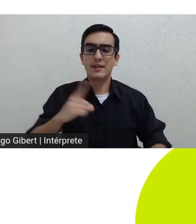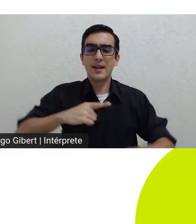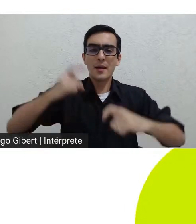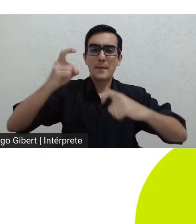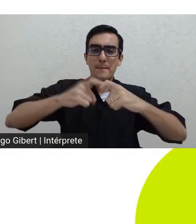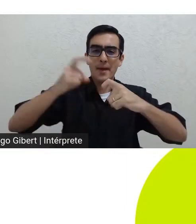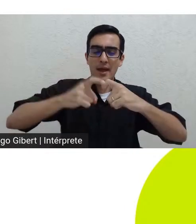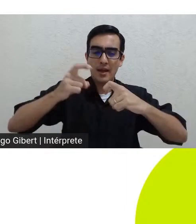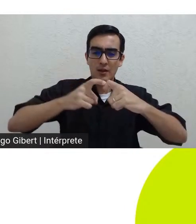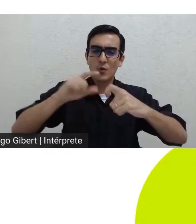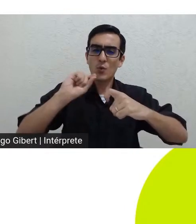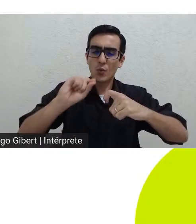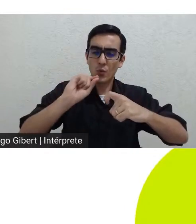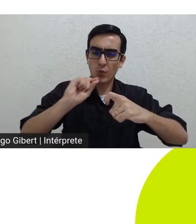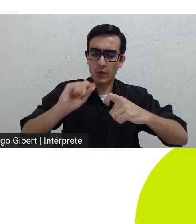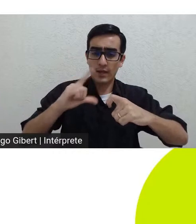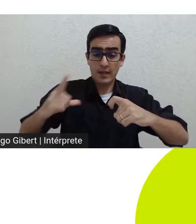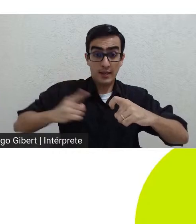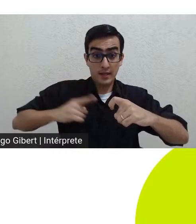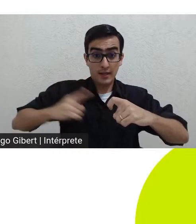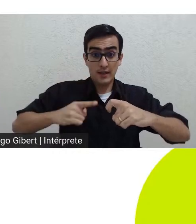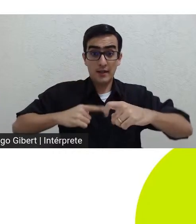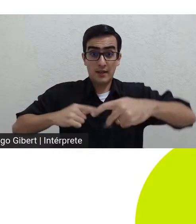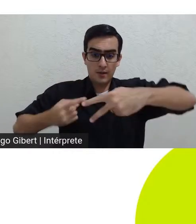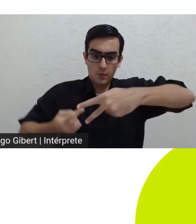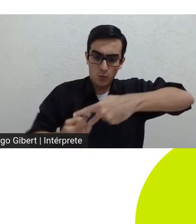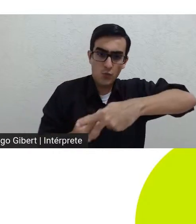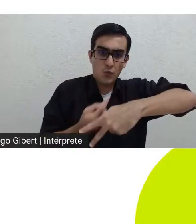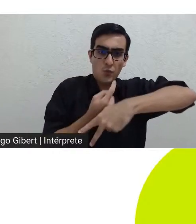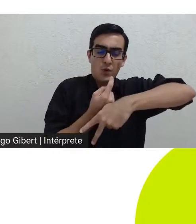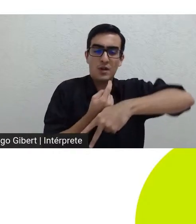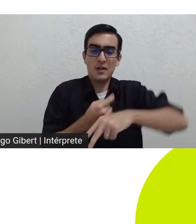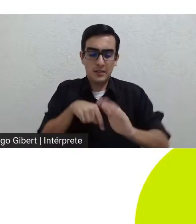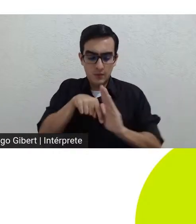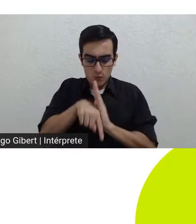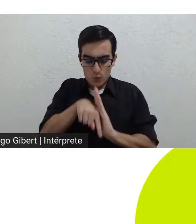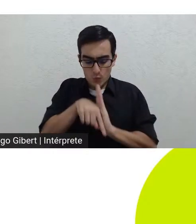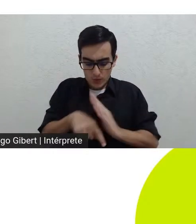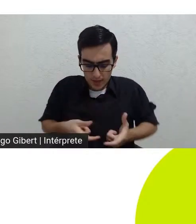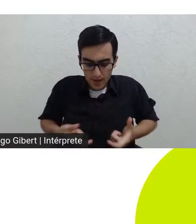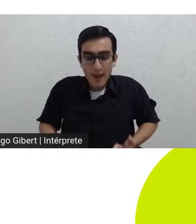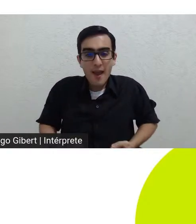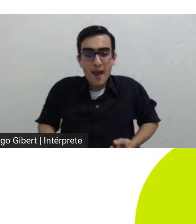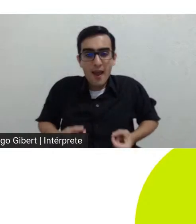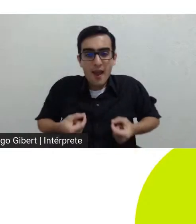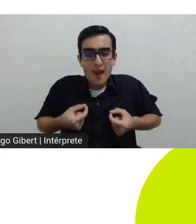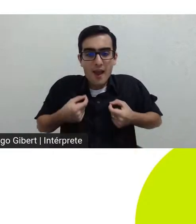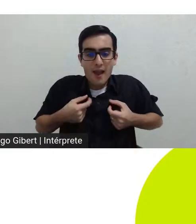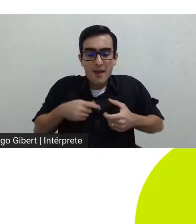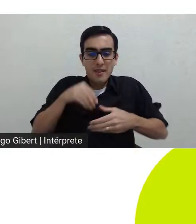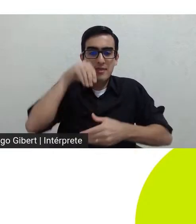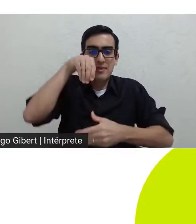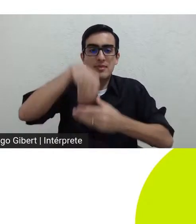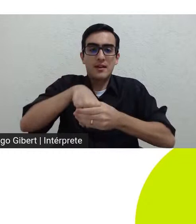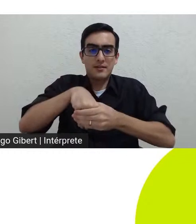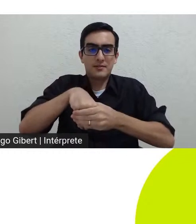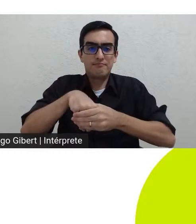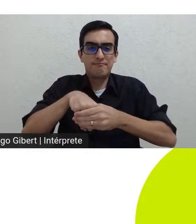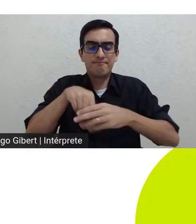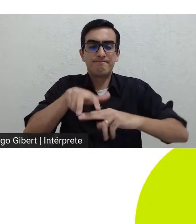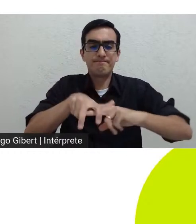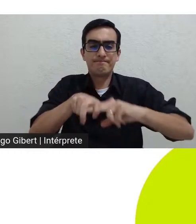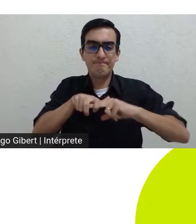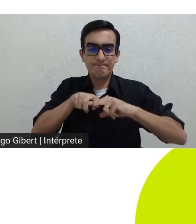colonoscopia para investigar a existência de um câncer possível fruto de sua